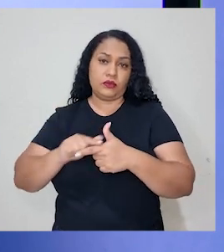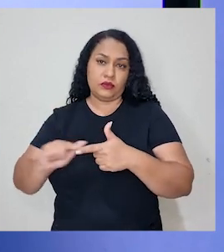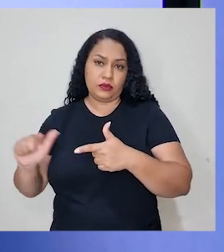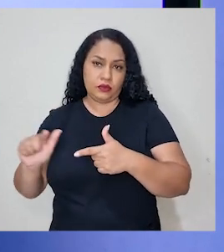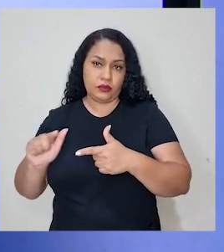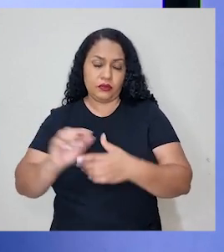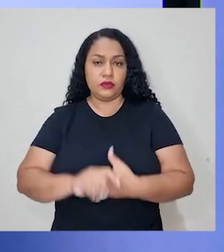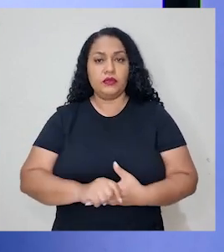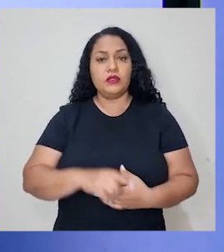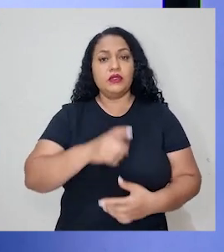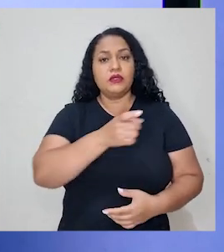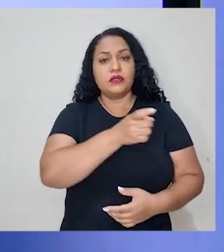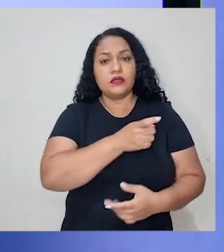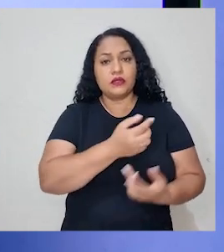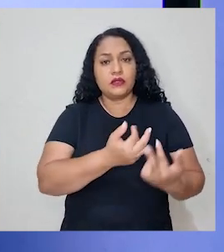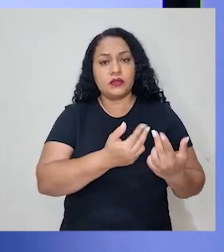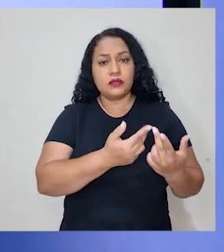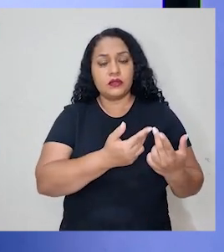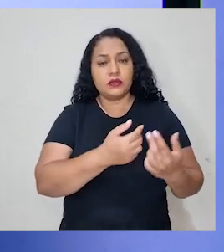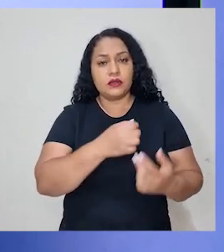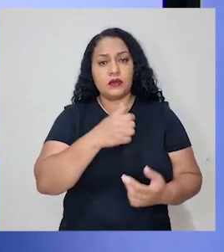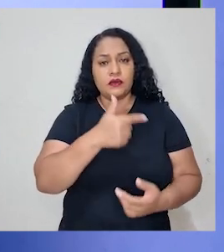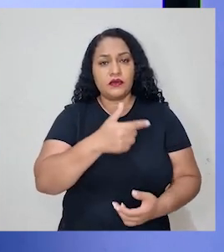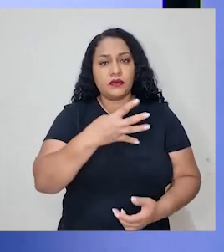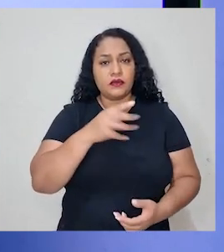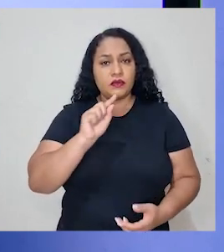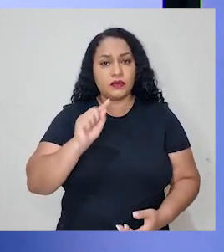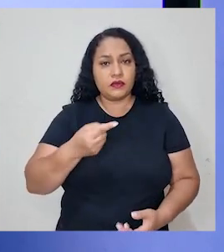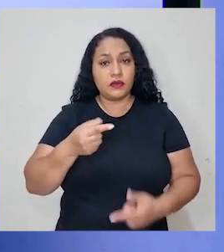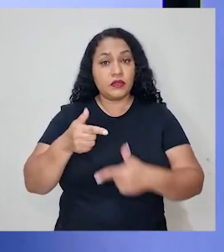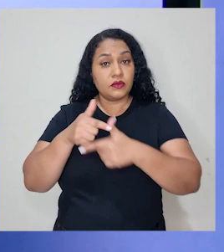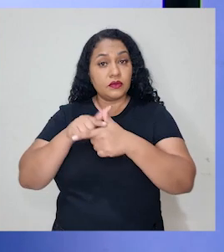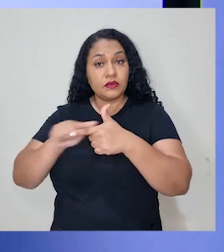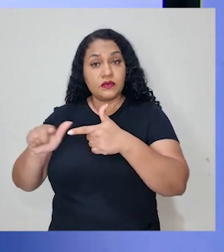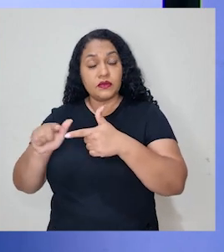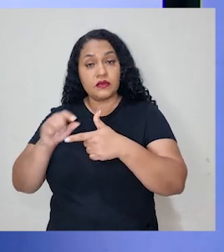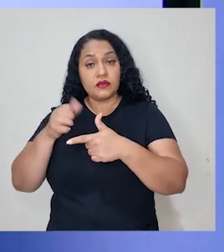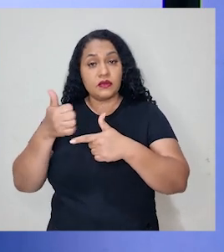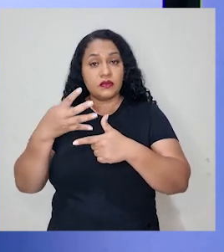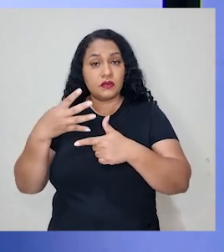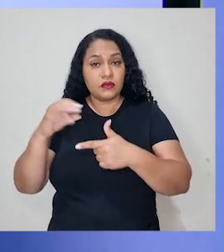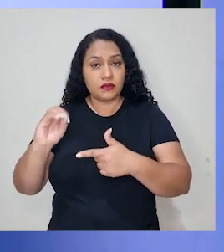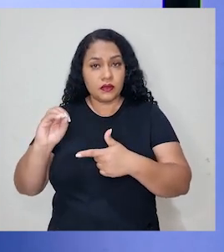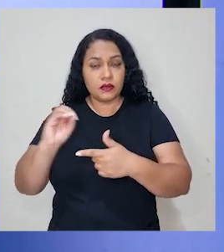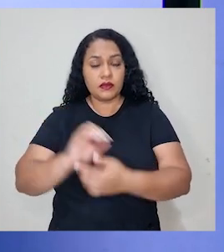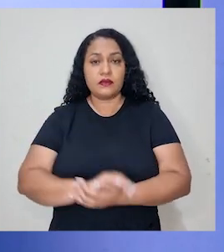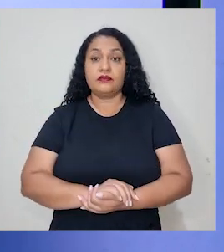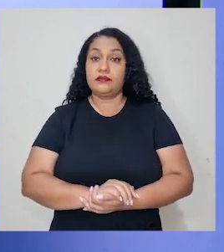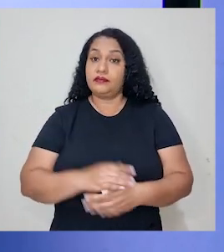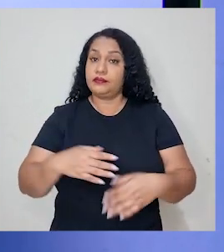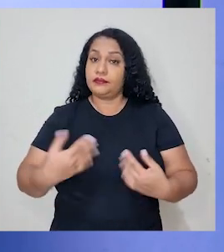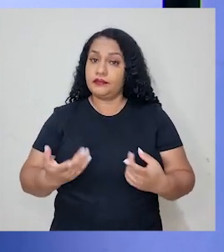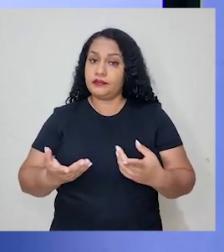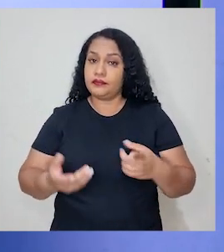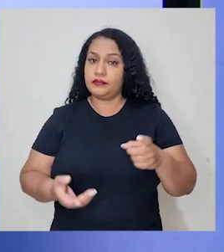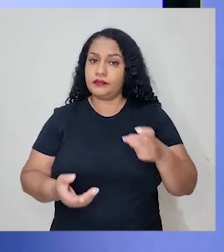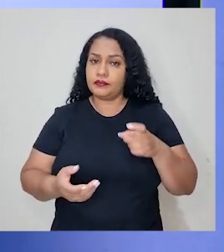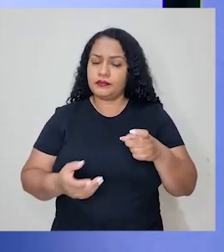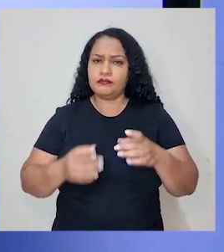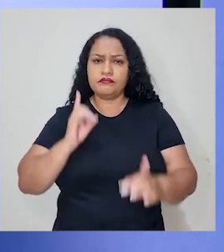x é igual a 24.000 dividido para 140. Então, encontramos